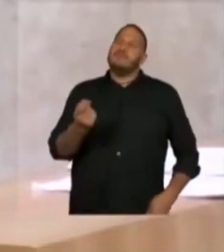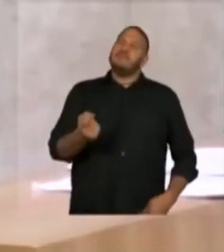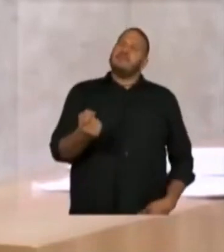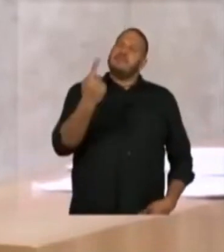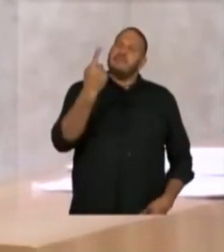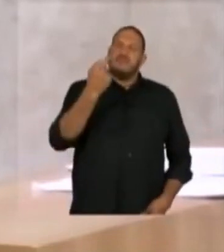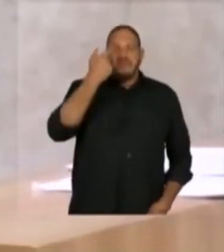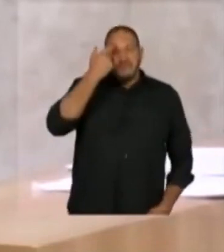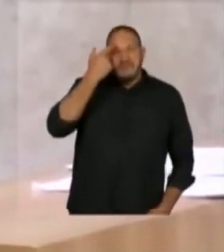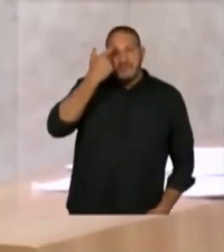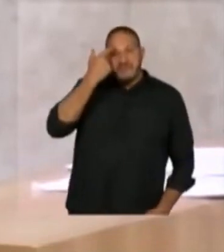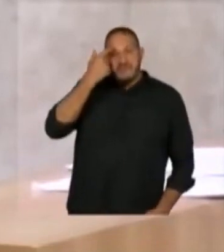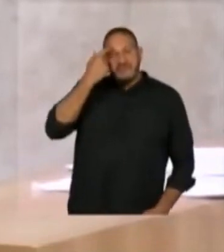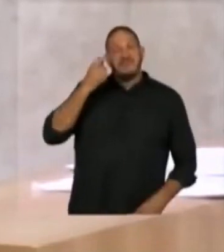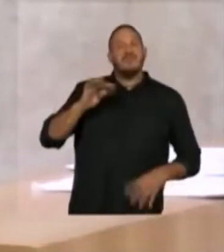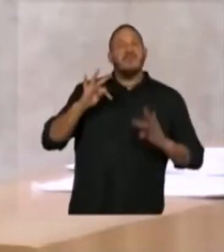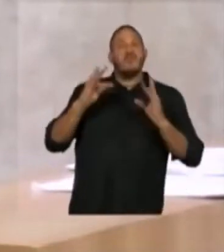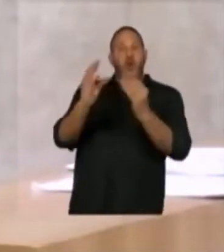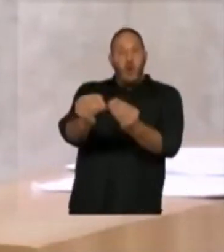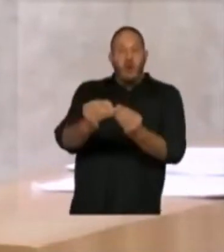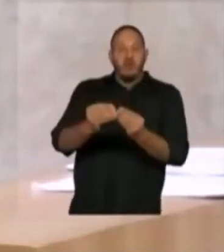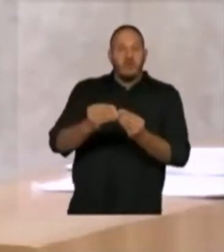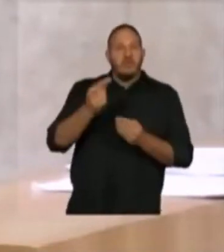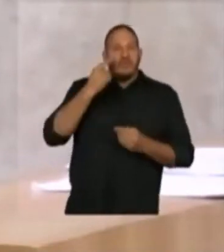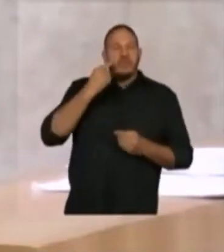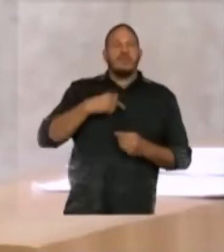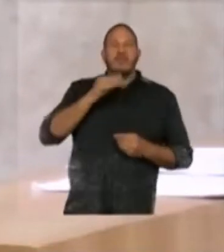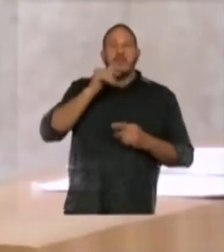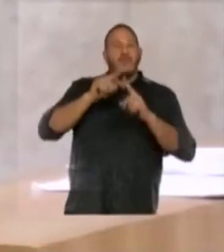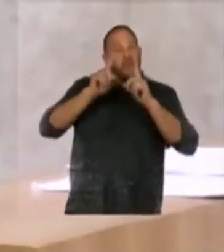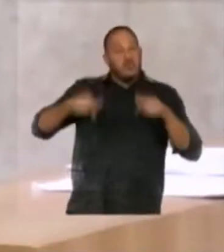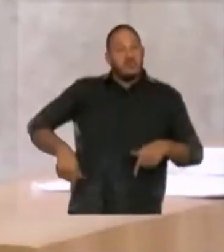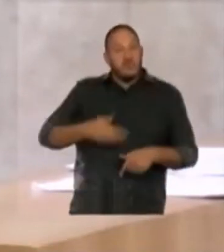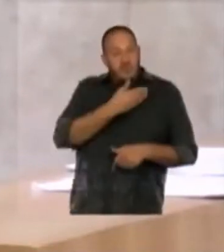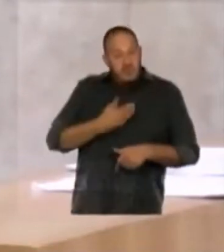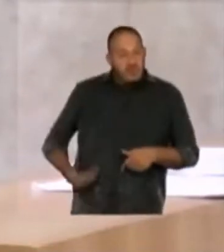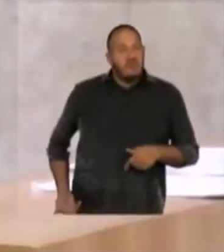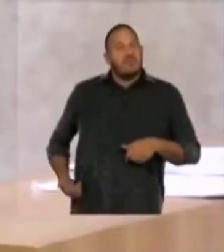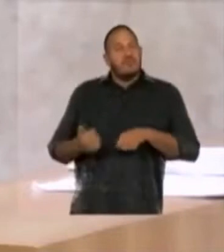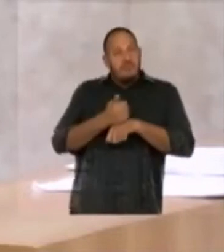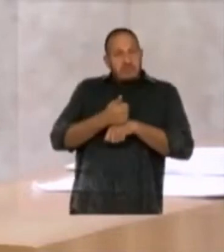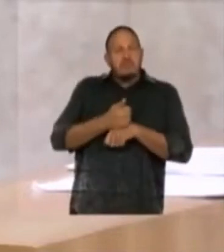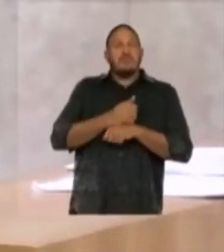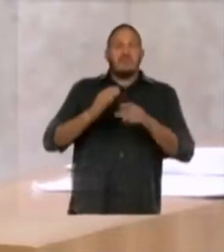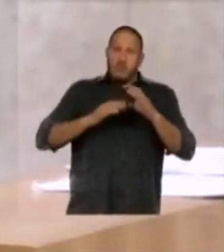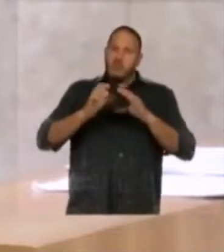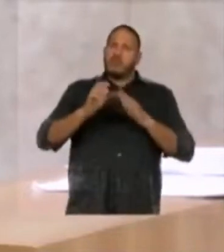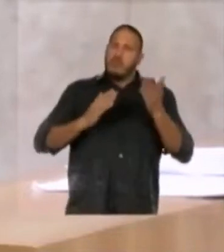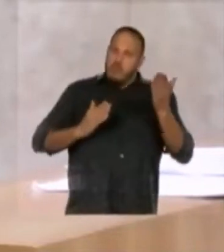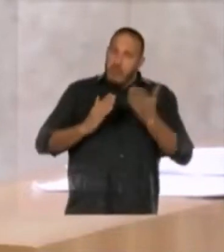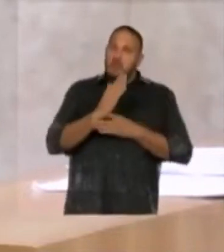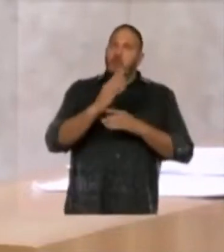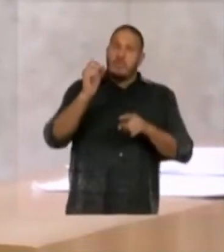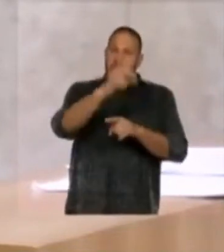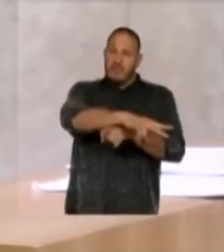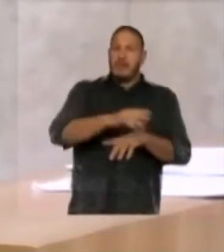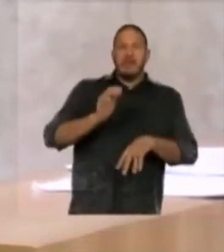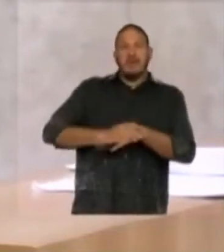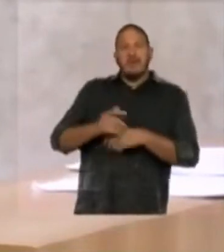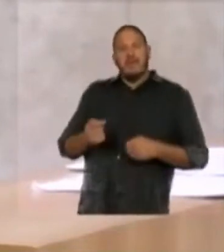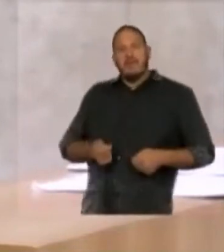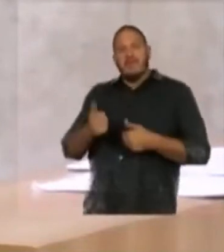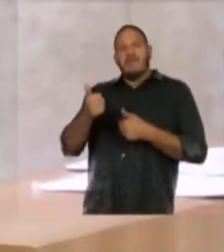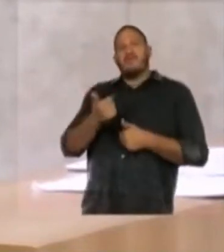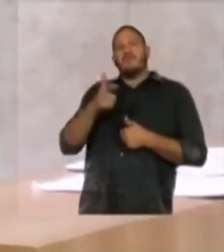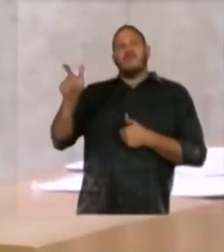eles punem o servidor de carreira, o servidor que entra no concurso e beneficiam os